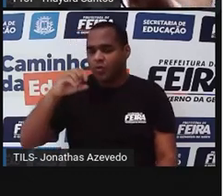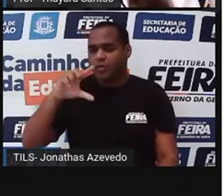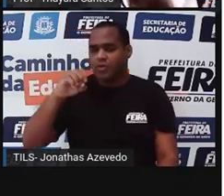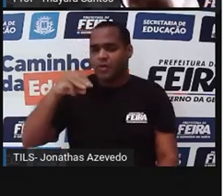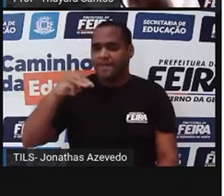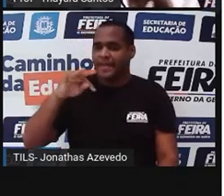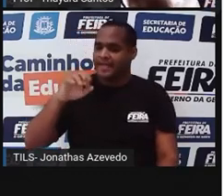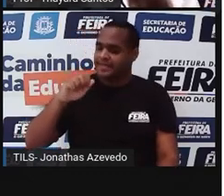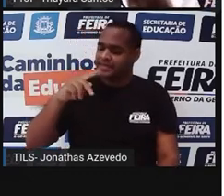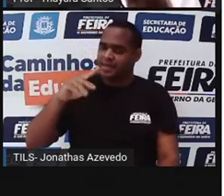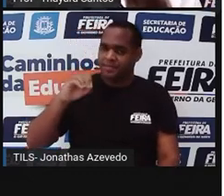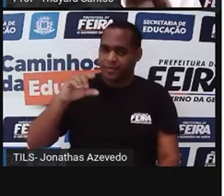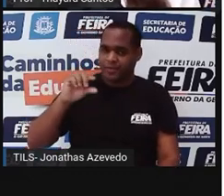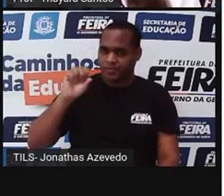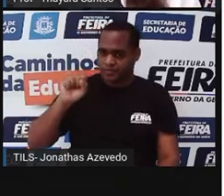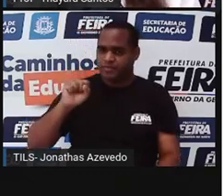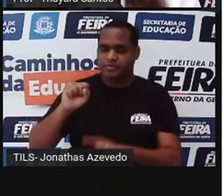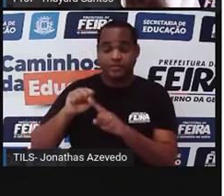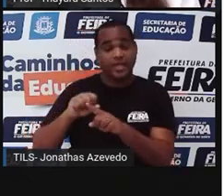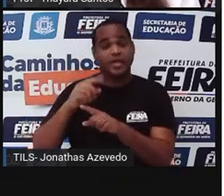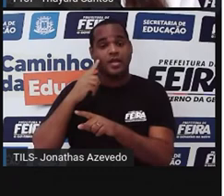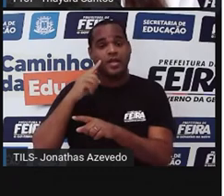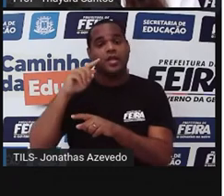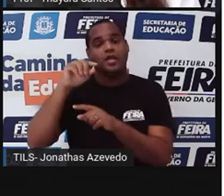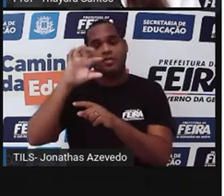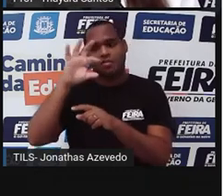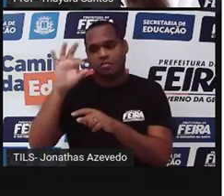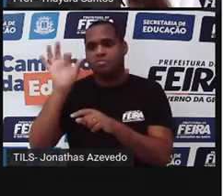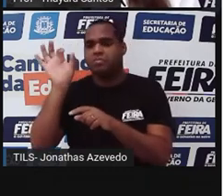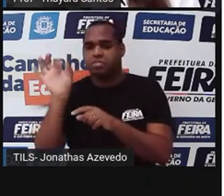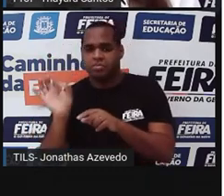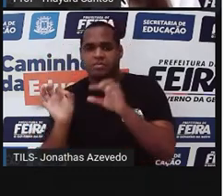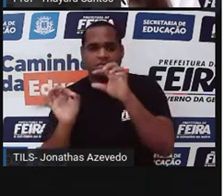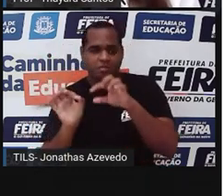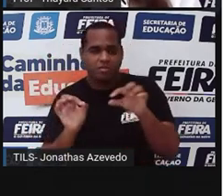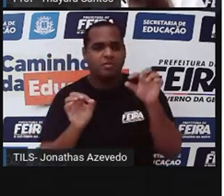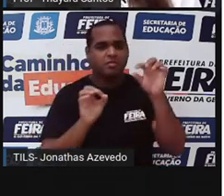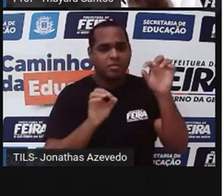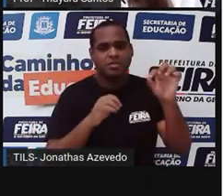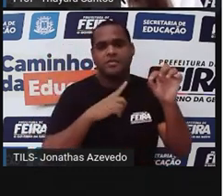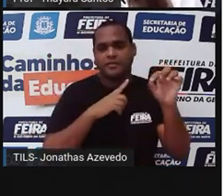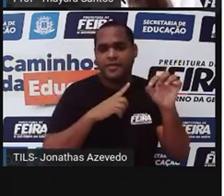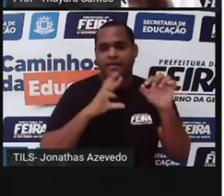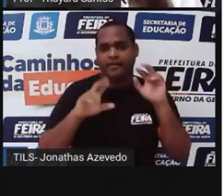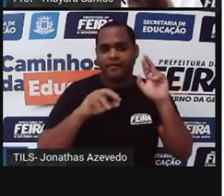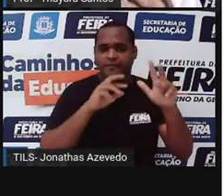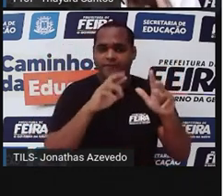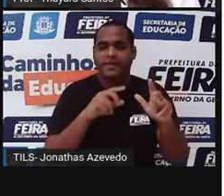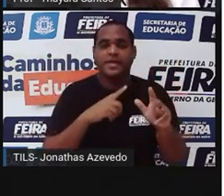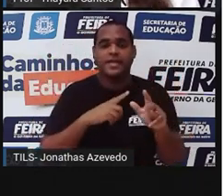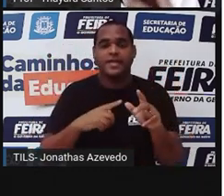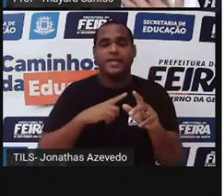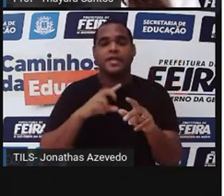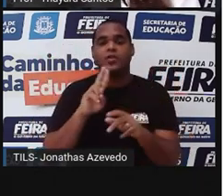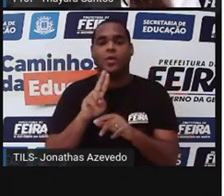completa, que passa pela fase de ovo, larva, pulpa, até chegar no adulto, esses são chamados de